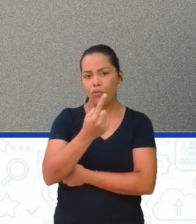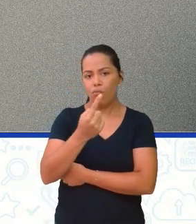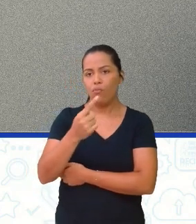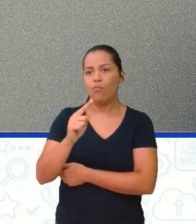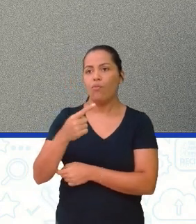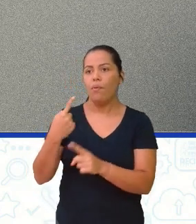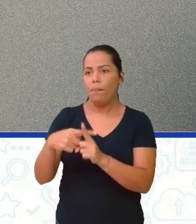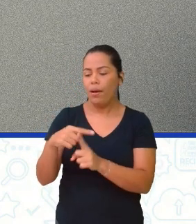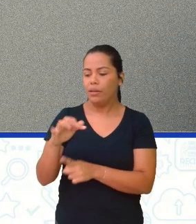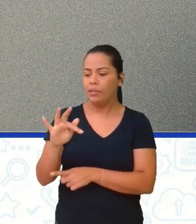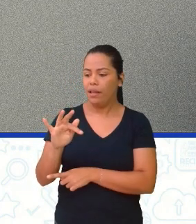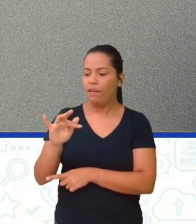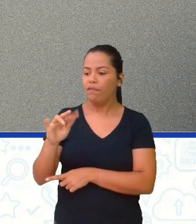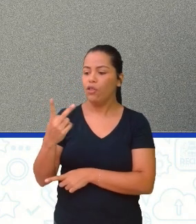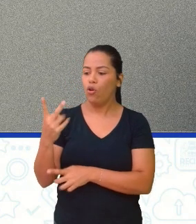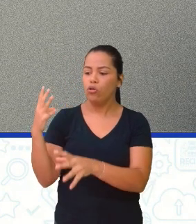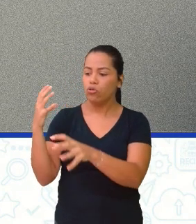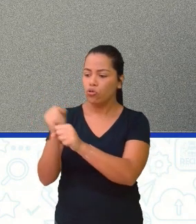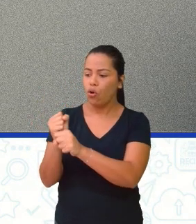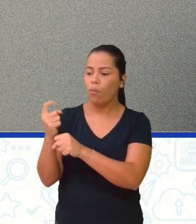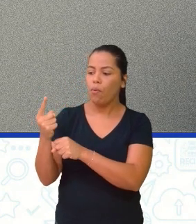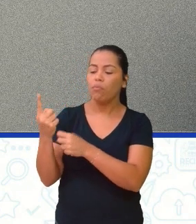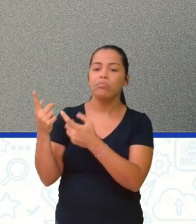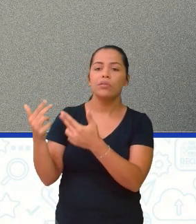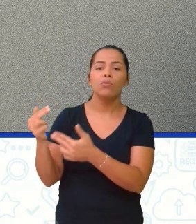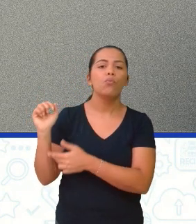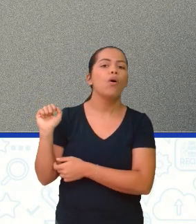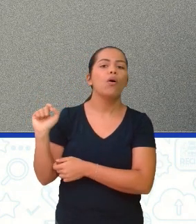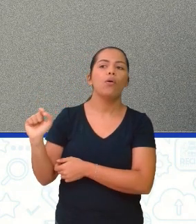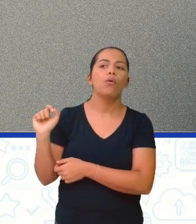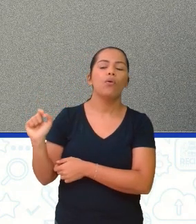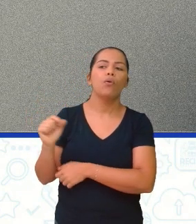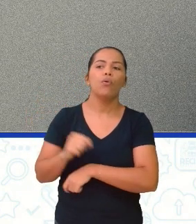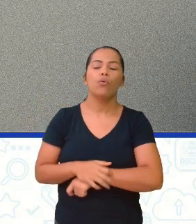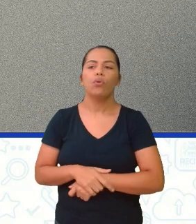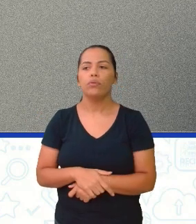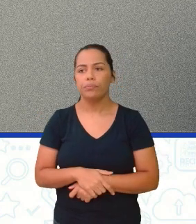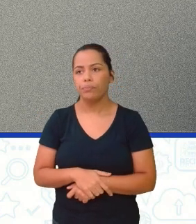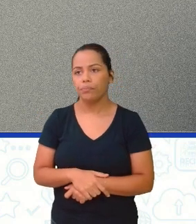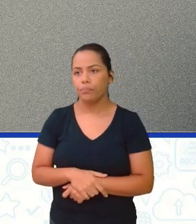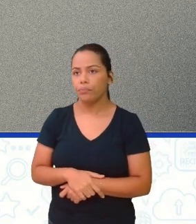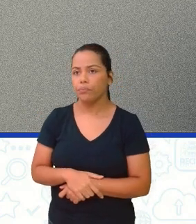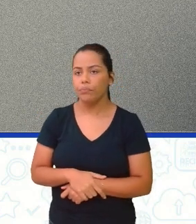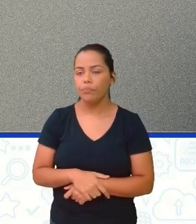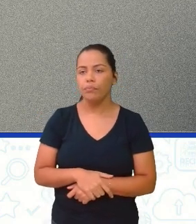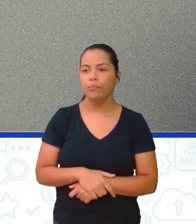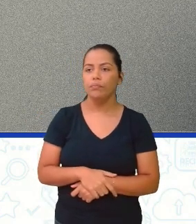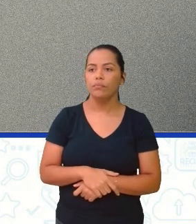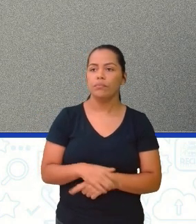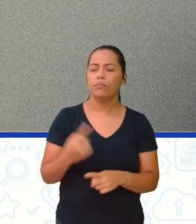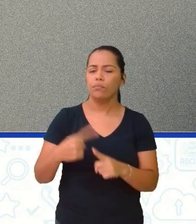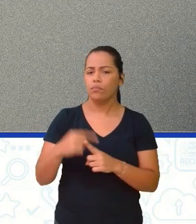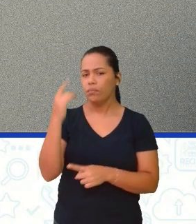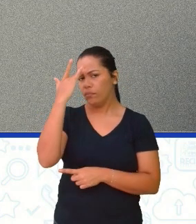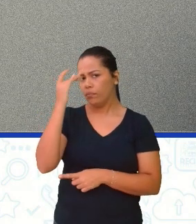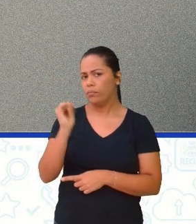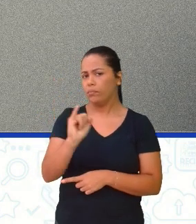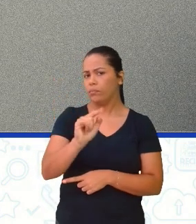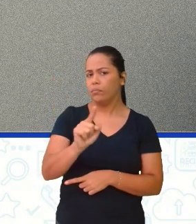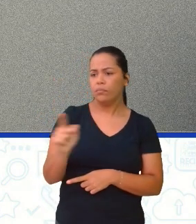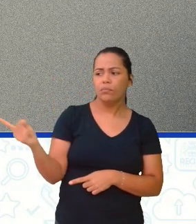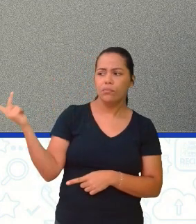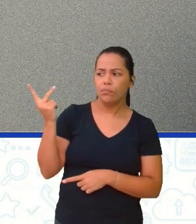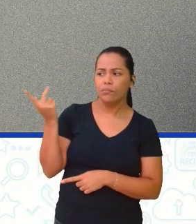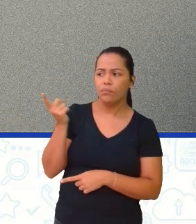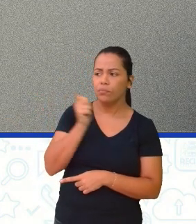soma da força 1 e da força 2, eu coloquei aqui uma interrogação. Por quê? Porque essa é a eu não sei se eles vão conseguir ou